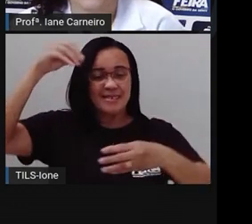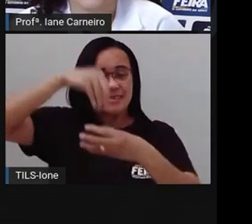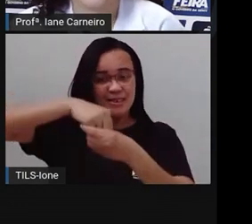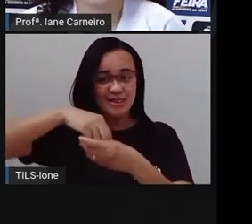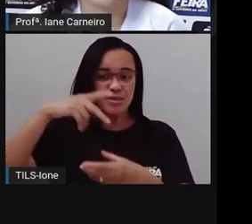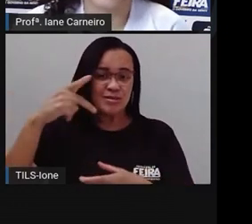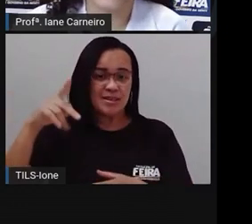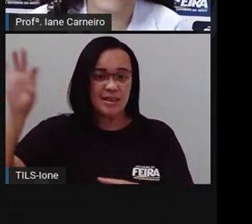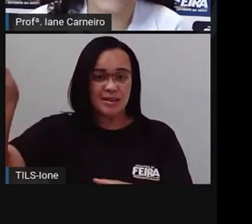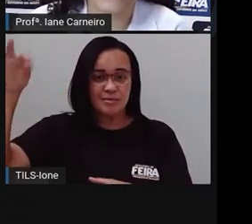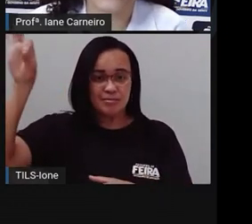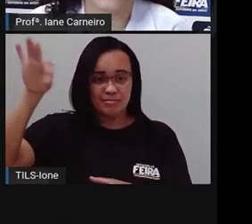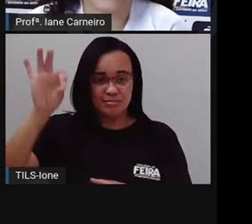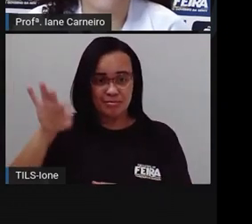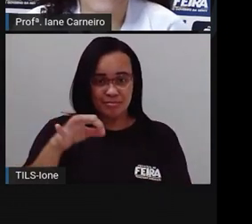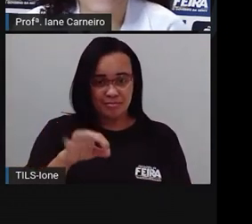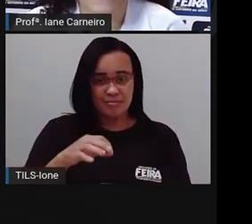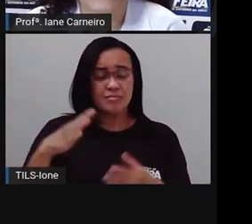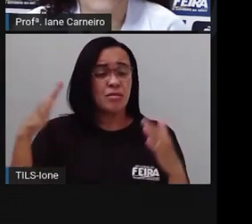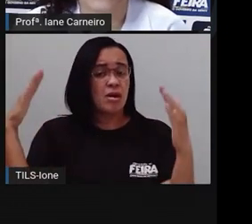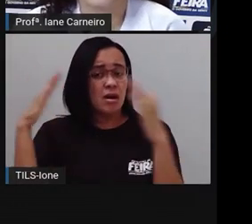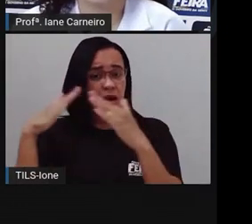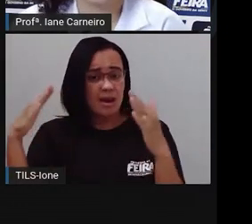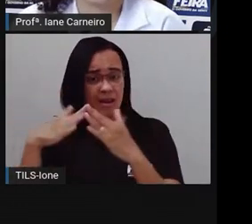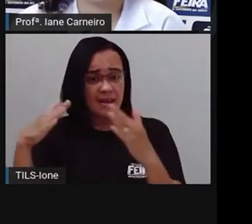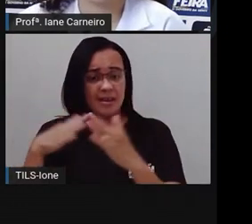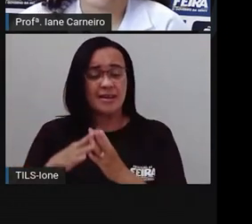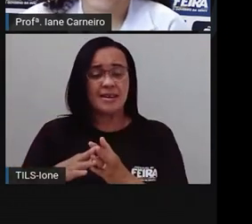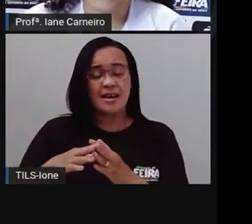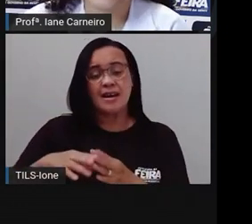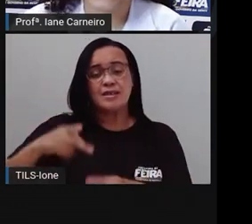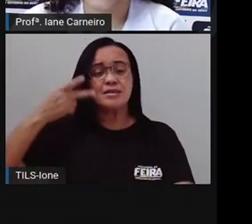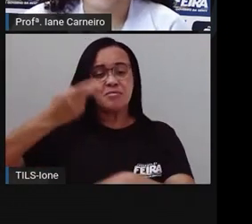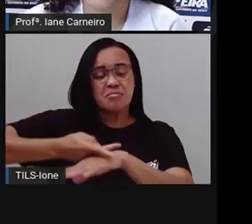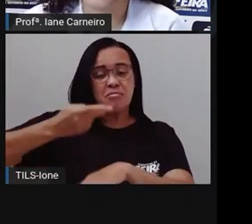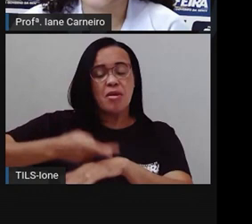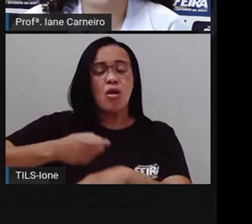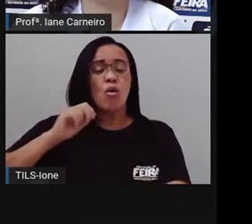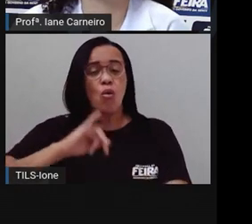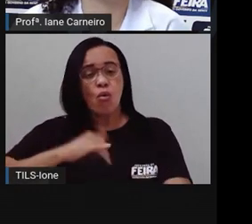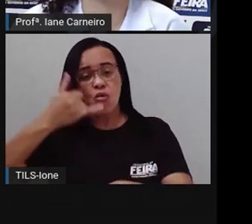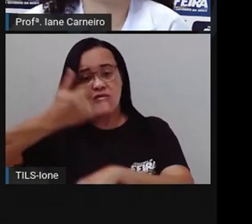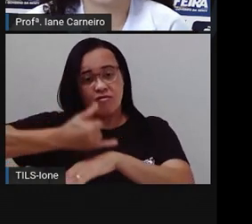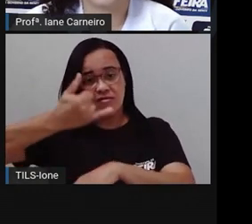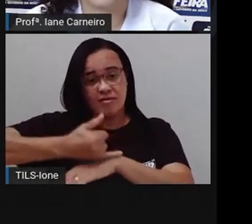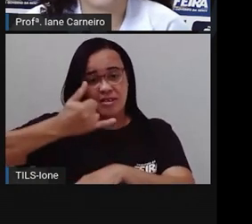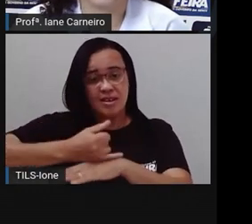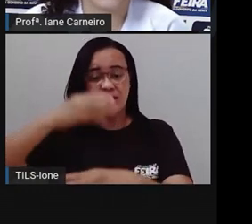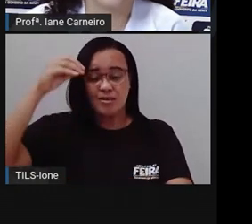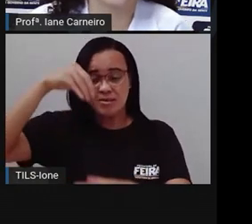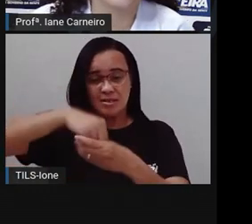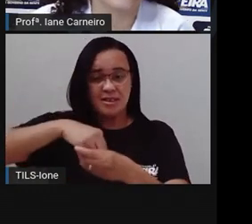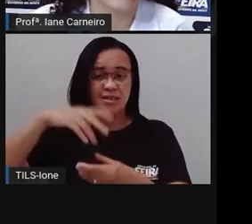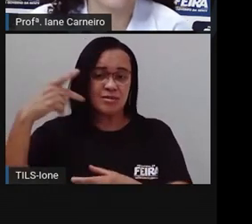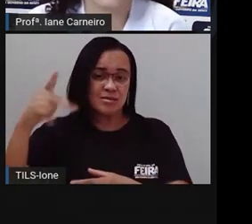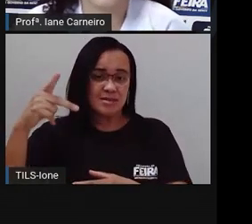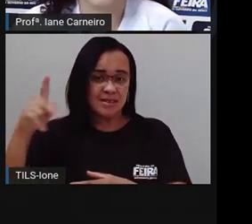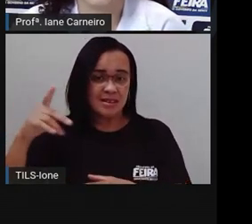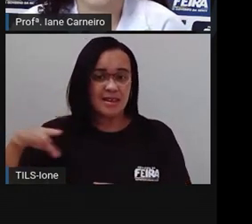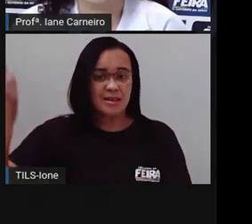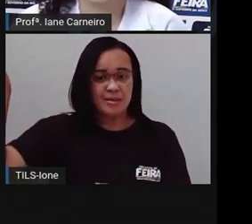lata, quem mora nela é a barata. Essa casa é elegante, quem mora nela é o